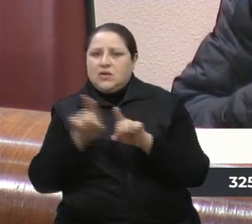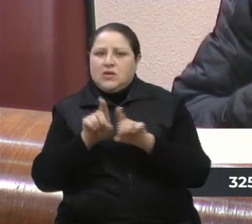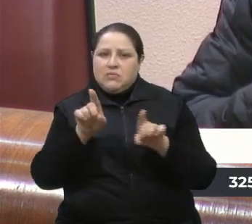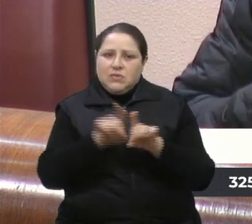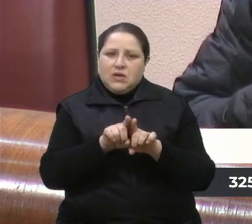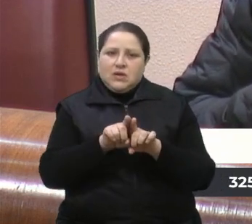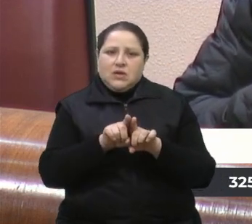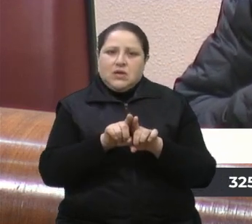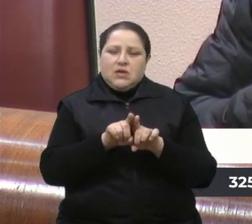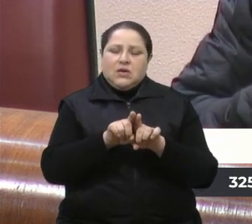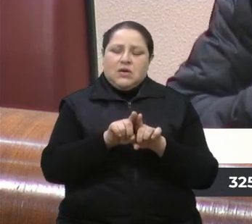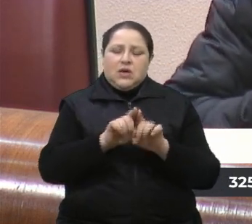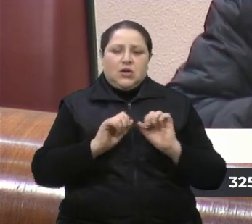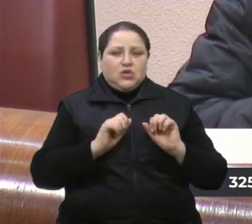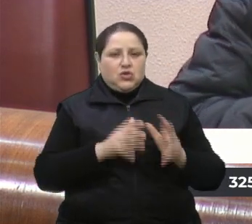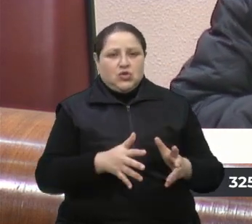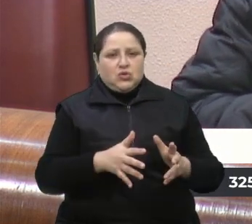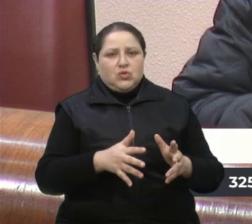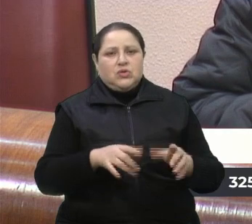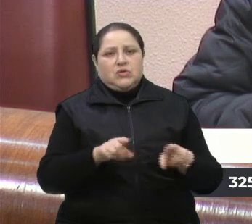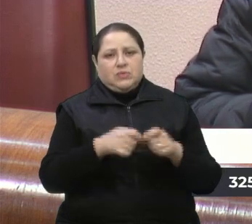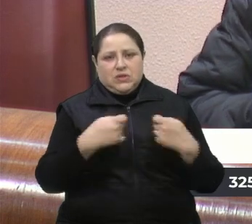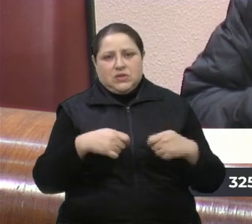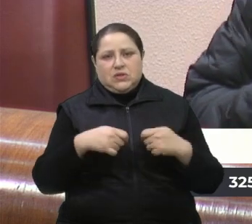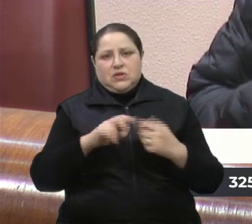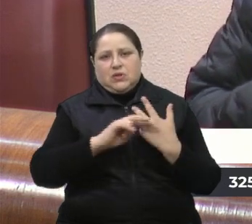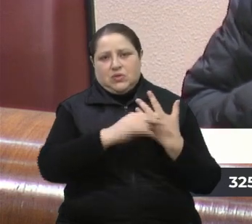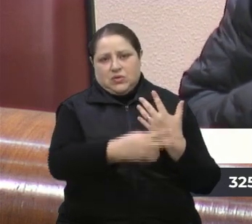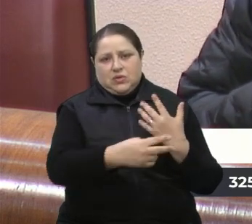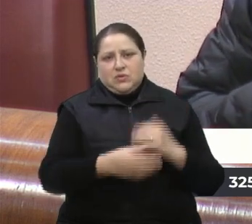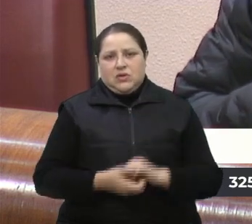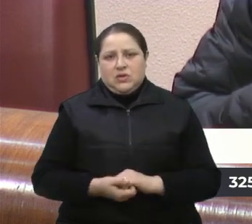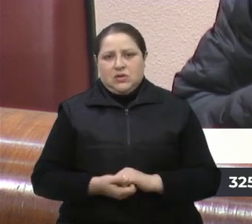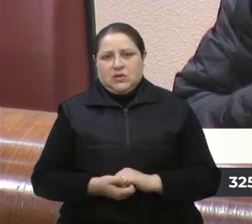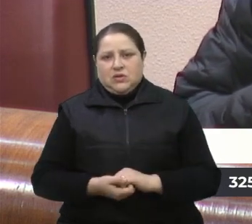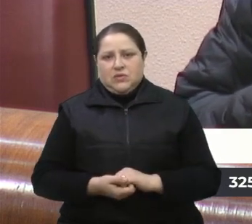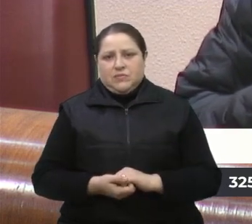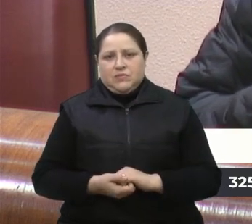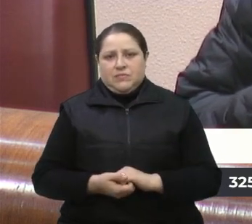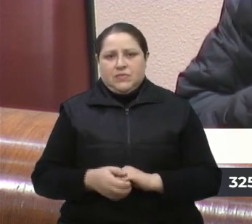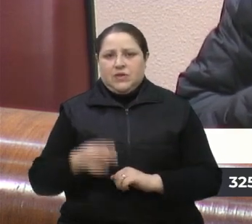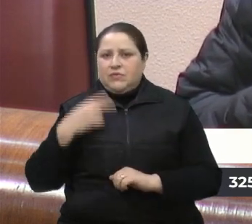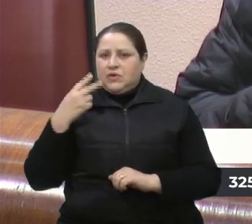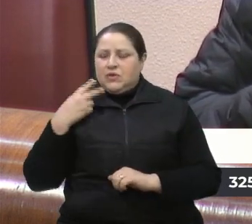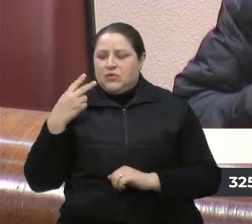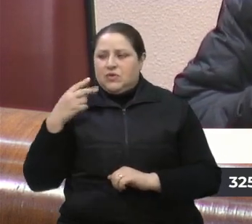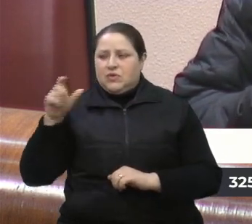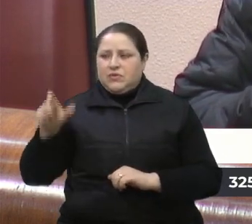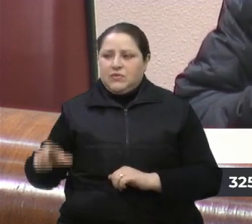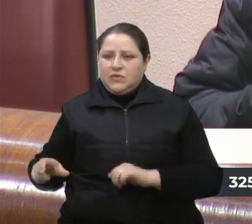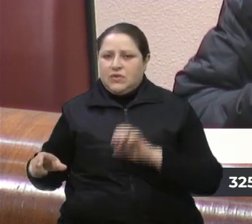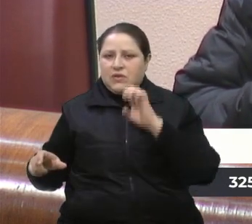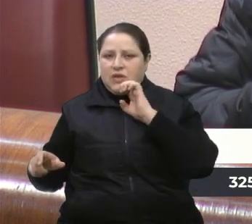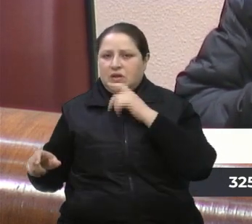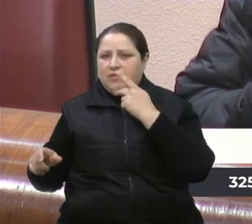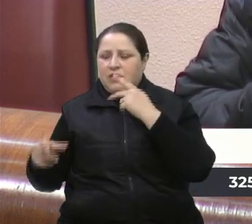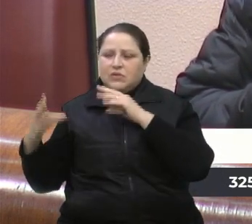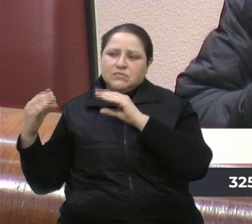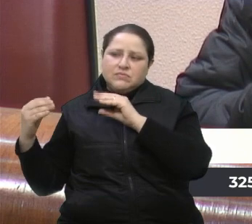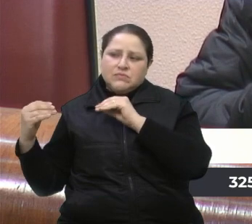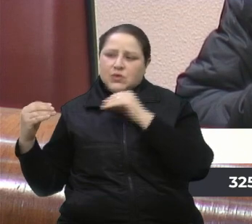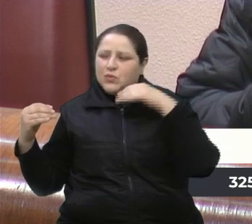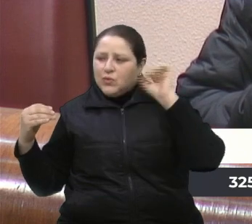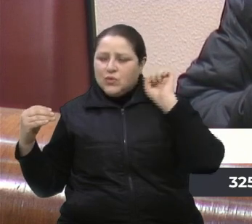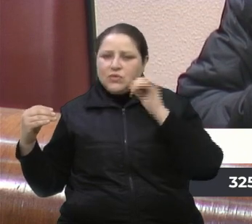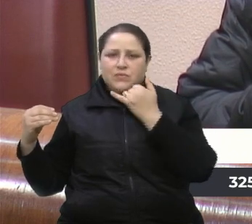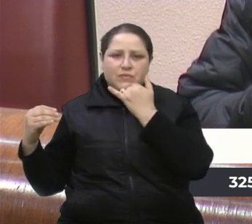ti, vereador? Só um pouquinho, por favor. Segue no tema. parte. Por favor. Nossa, a senhora se... Respeito os colegas, por favor. a senhora,